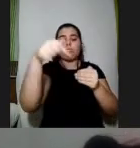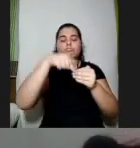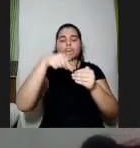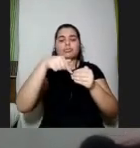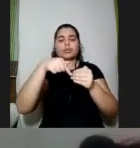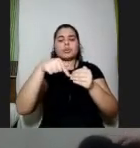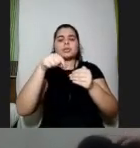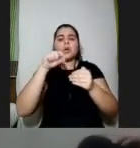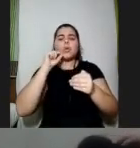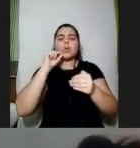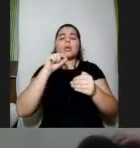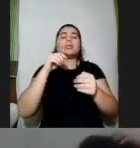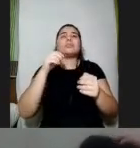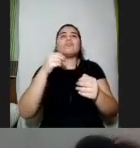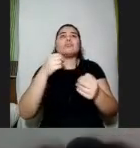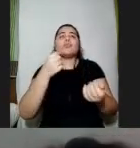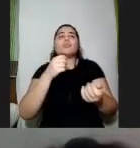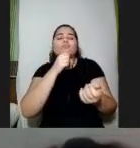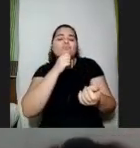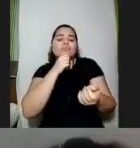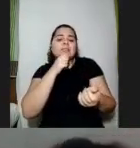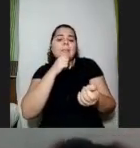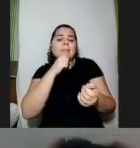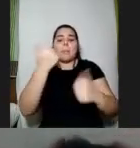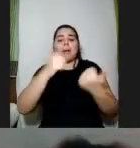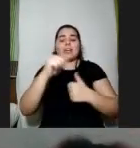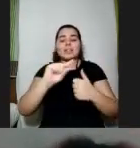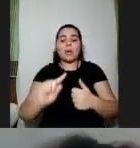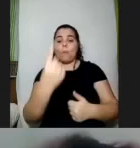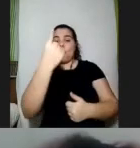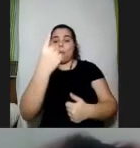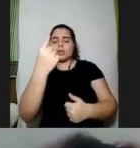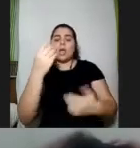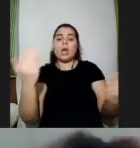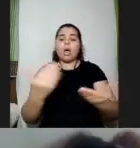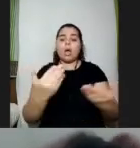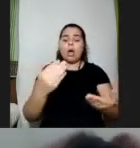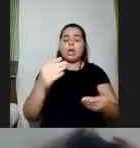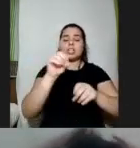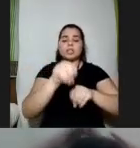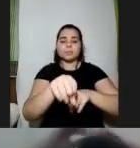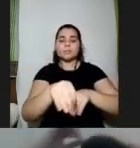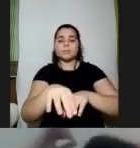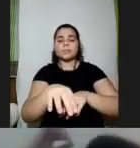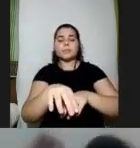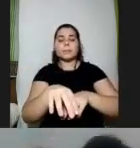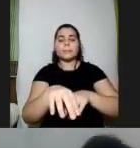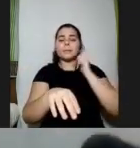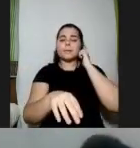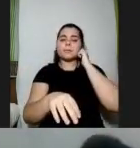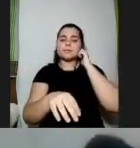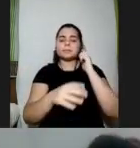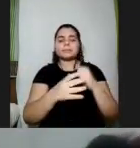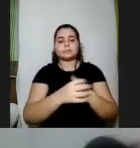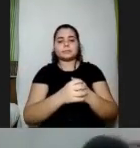avaliação única a gente tem hoje em dia na educação por exemplo com a